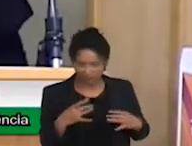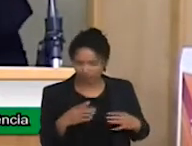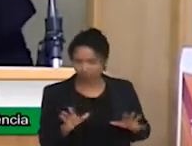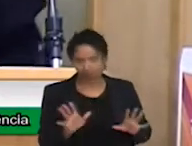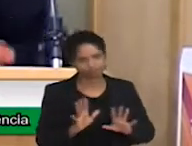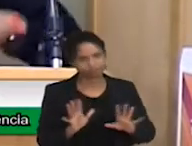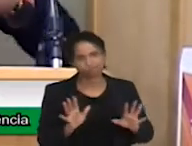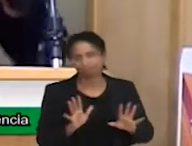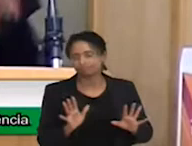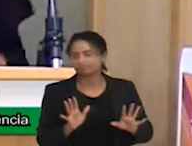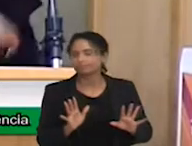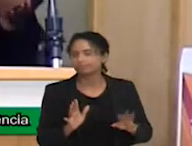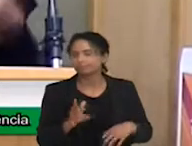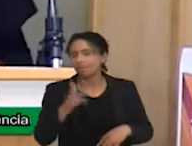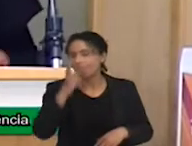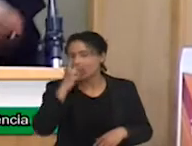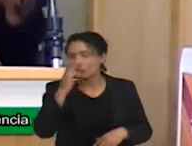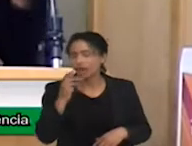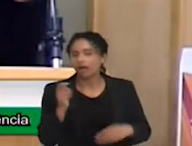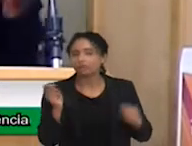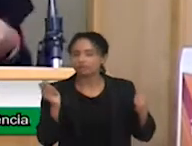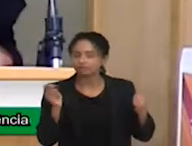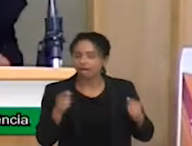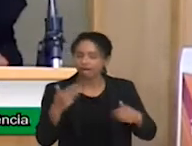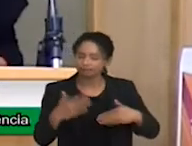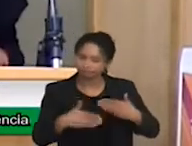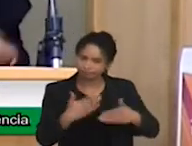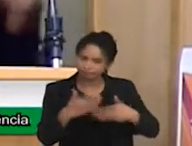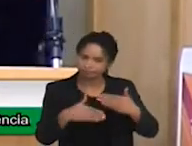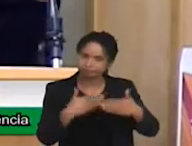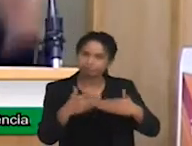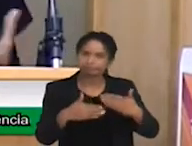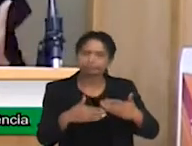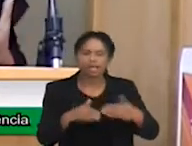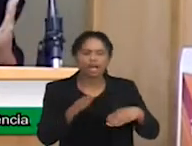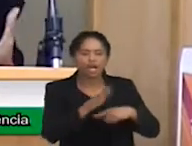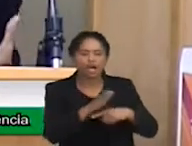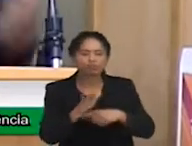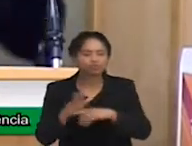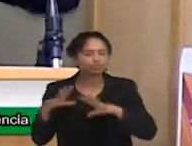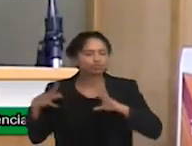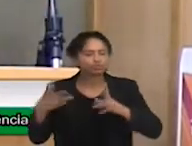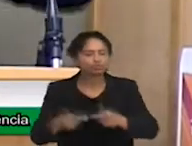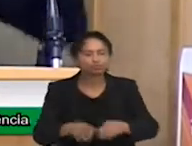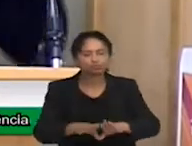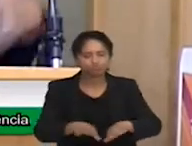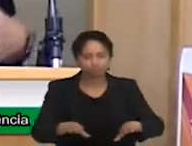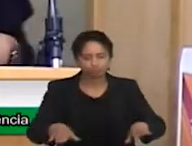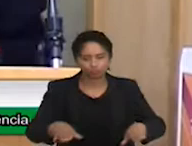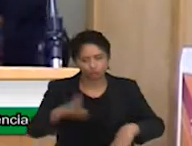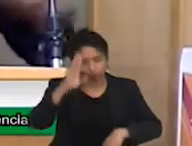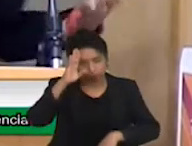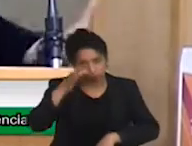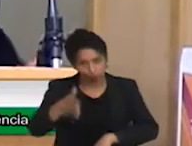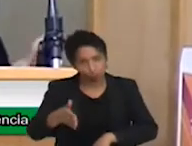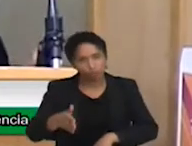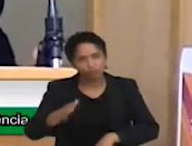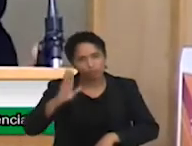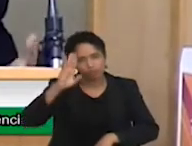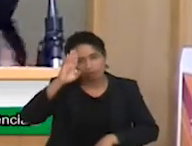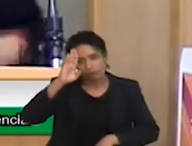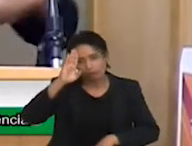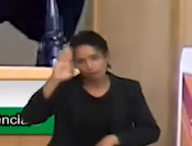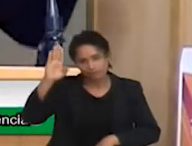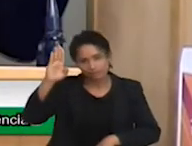funciona. A gente melhora a vida de todo mundo. Da criança, que é o objetivo principal, eu sempre brinco, mas tem um monte de efeito colateral